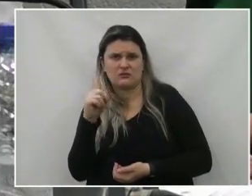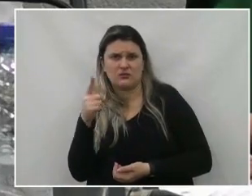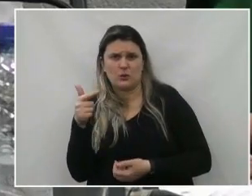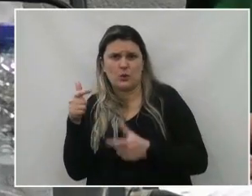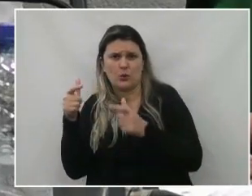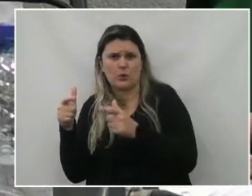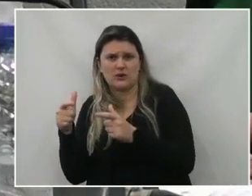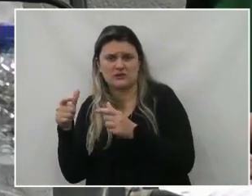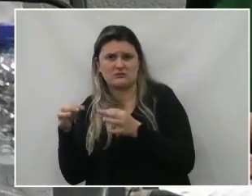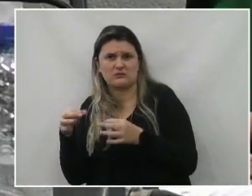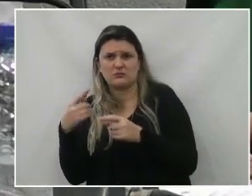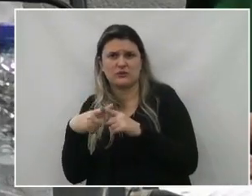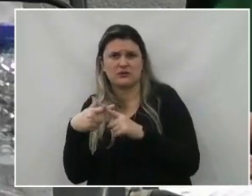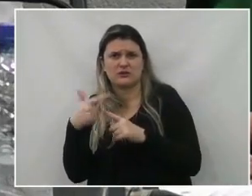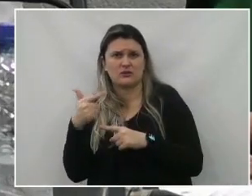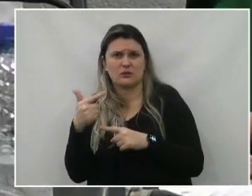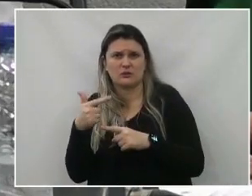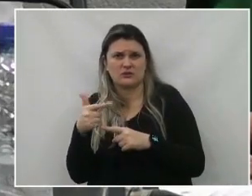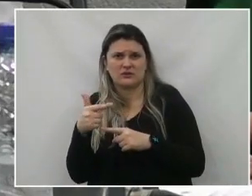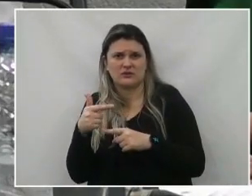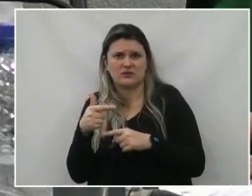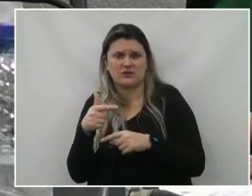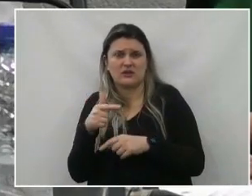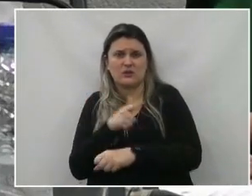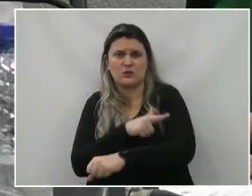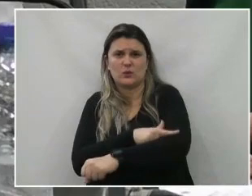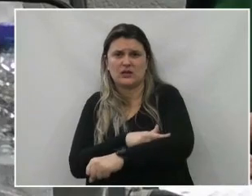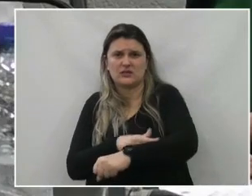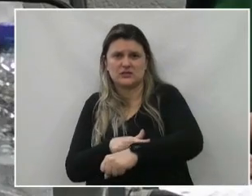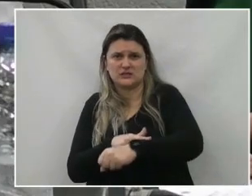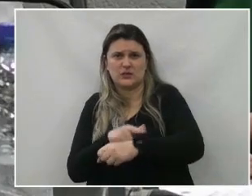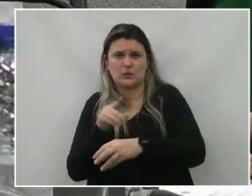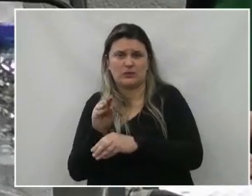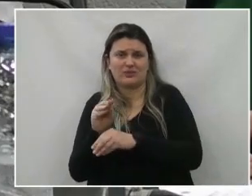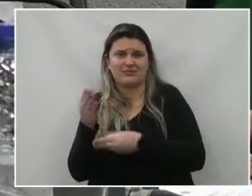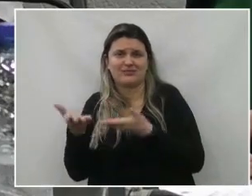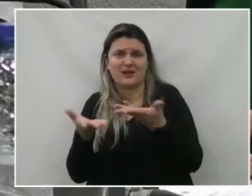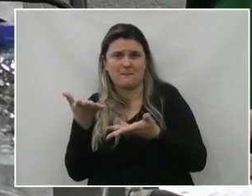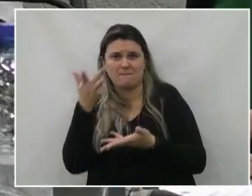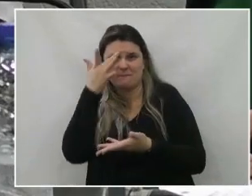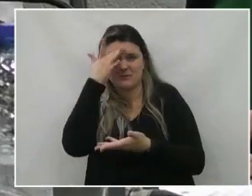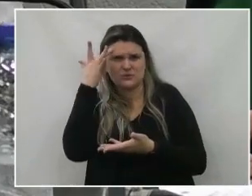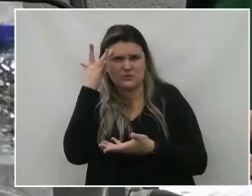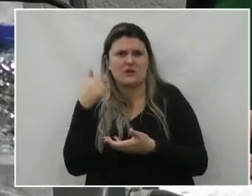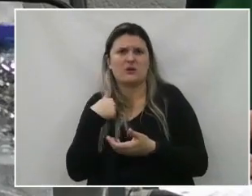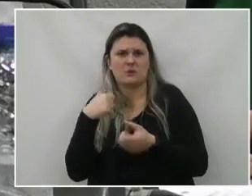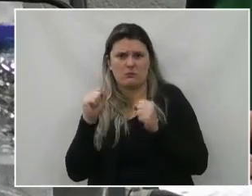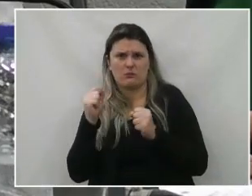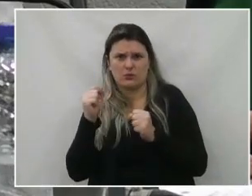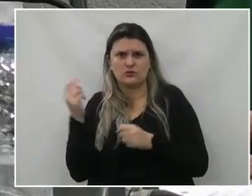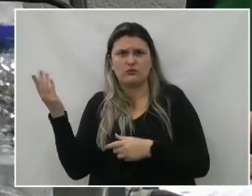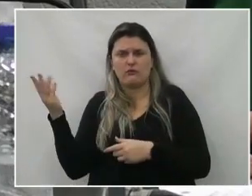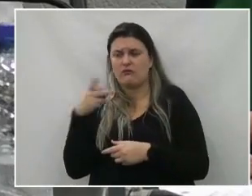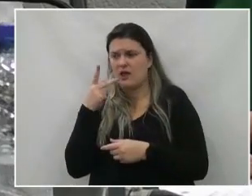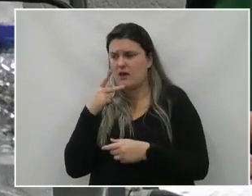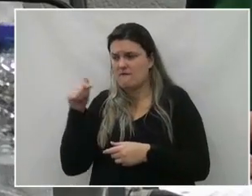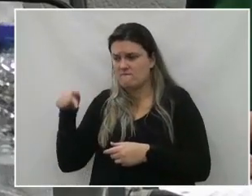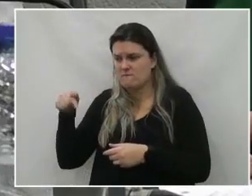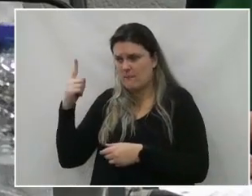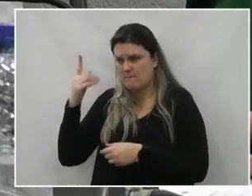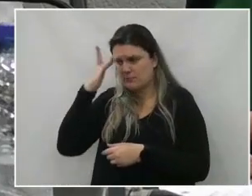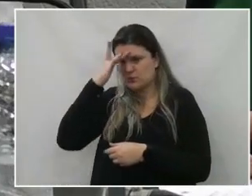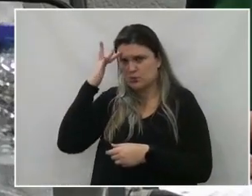certo, porque não tem o mínimo do trato para com as pessoas. E eu posso trazer nesta casa, se for o caso,